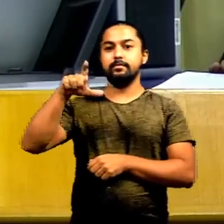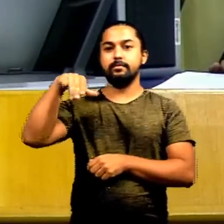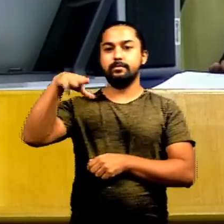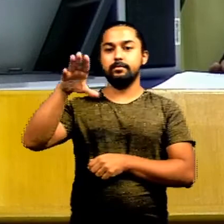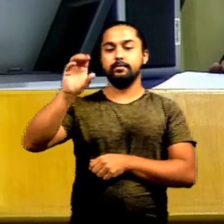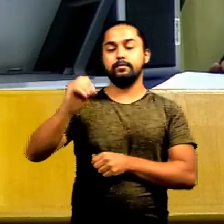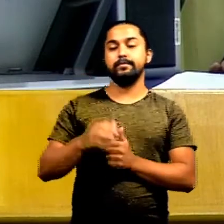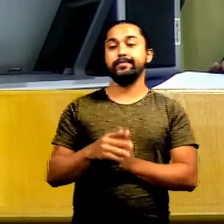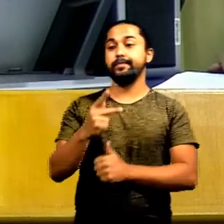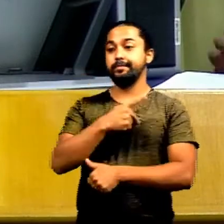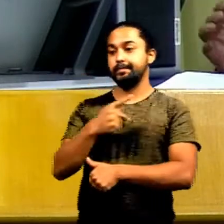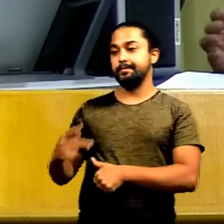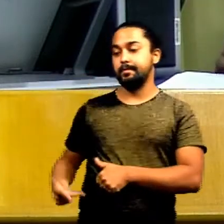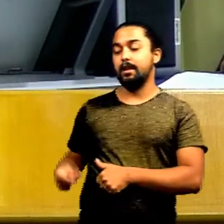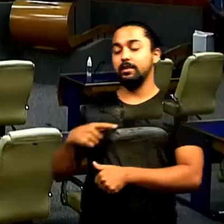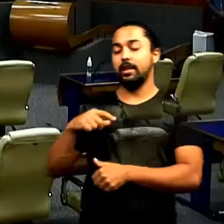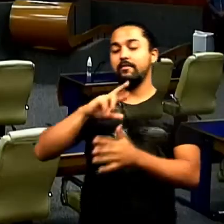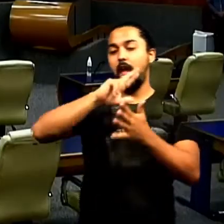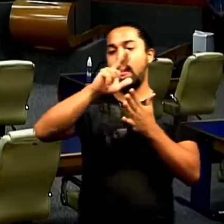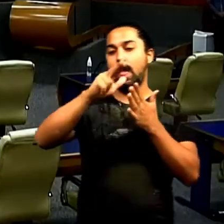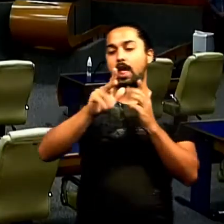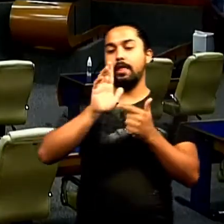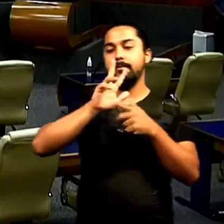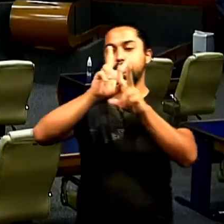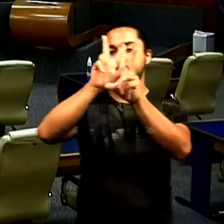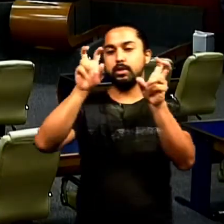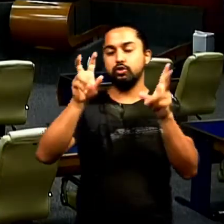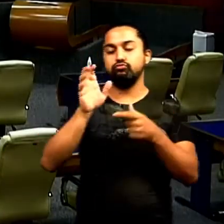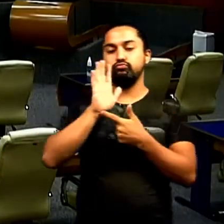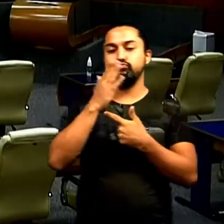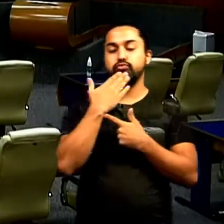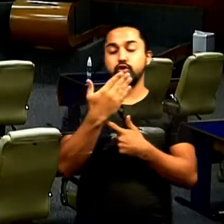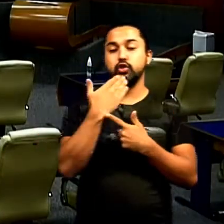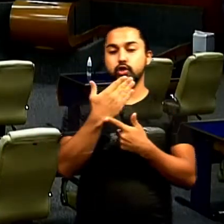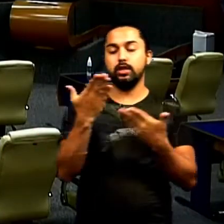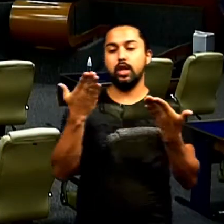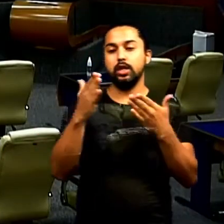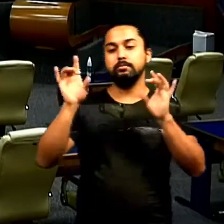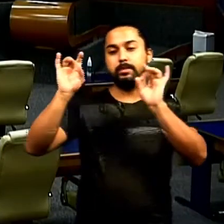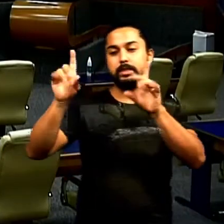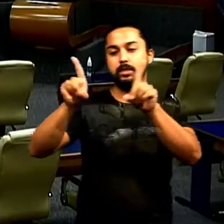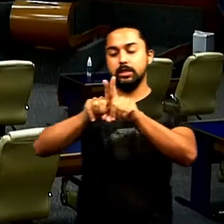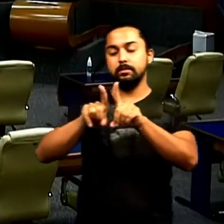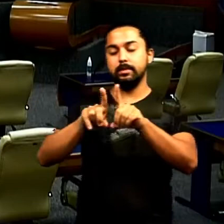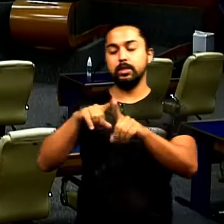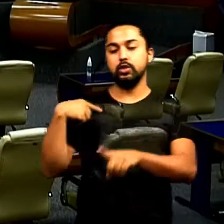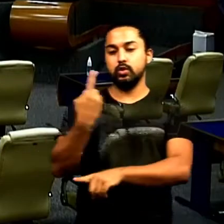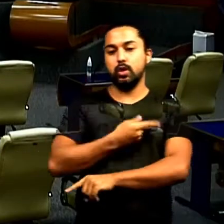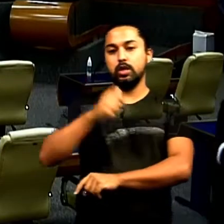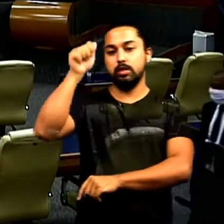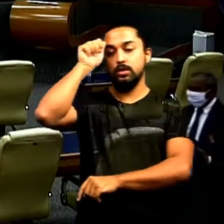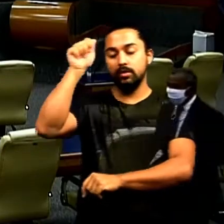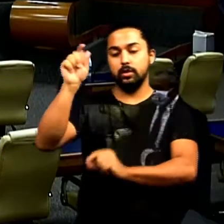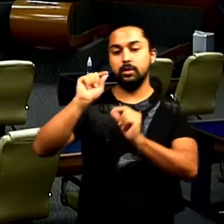pela Ordem. Sr. Presidente, eu tenho várias matérias, mas tenho um requerimento muito especial, considerando que até a lei foi de nossa autoria.